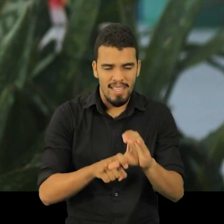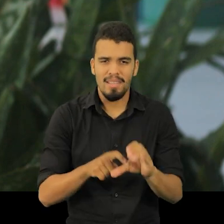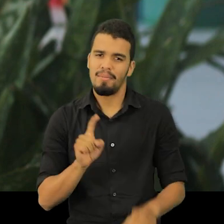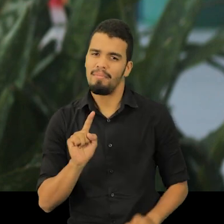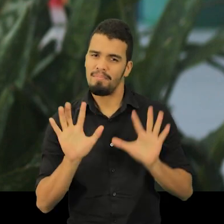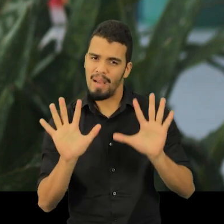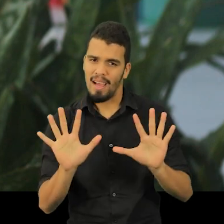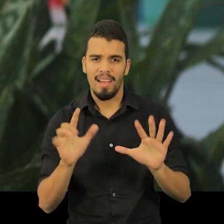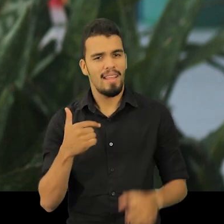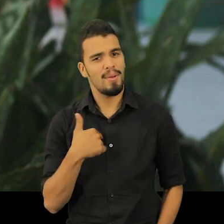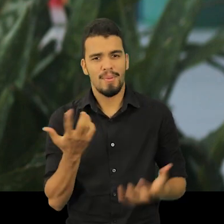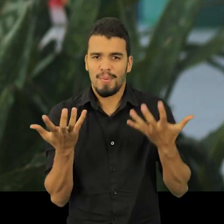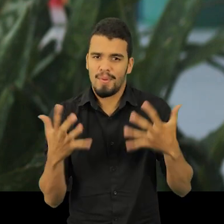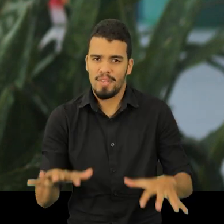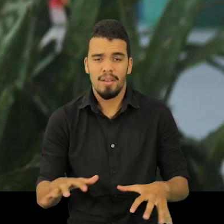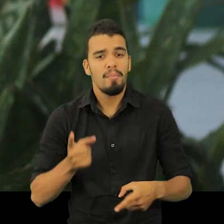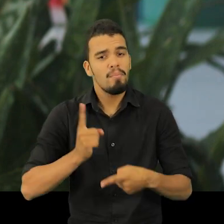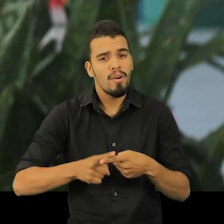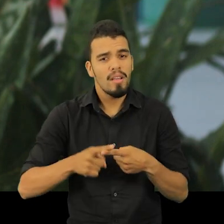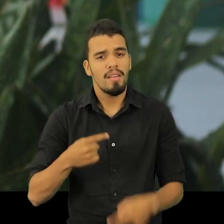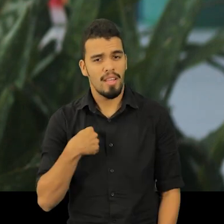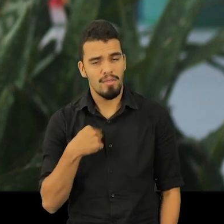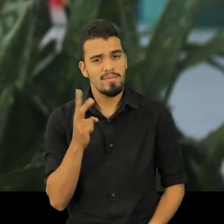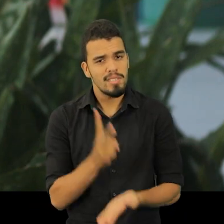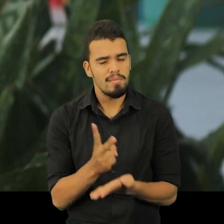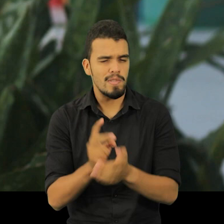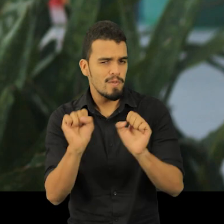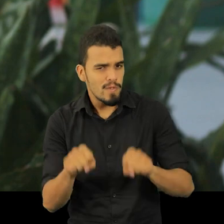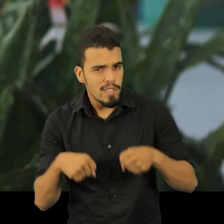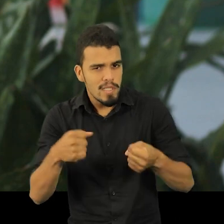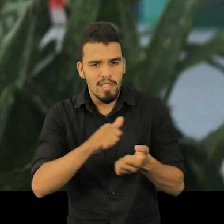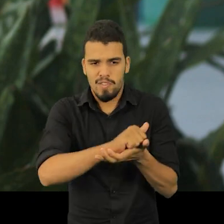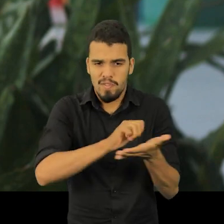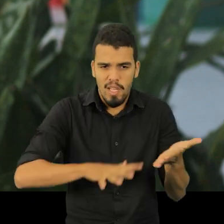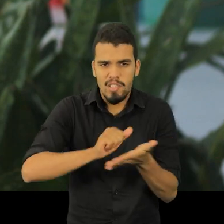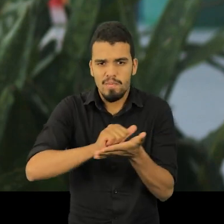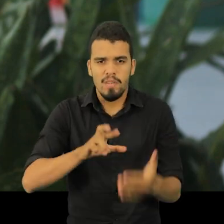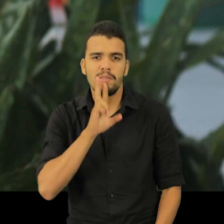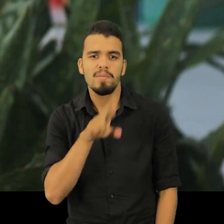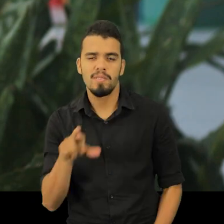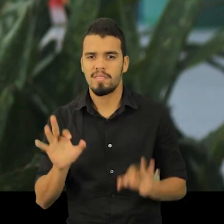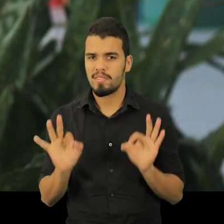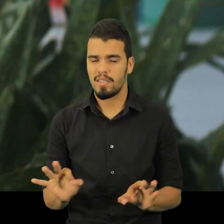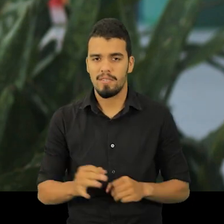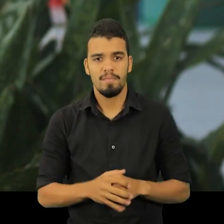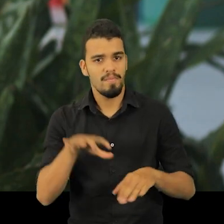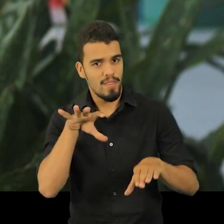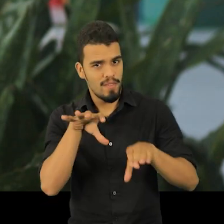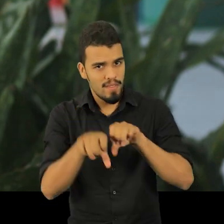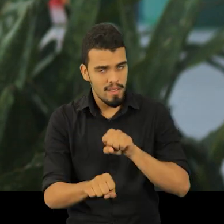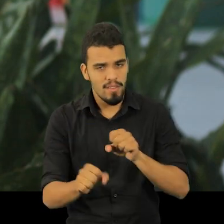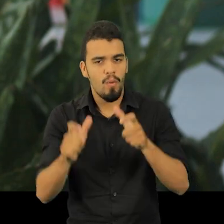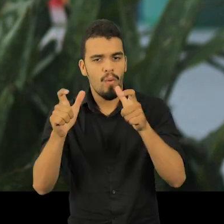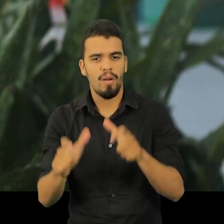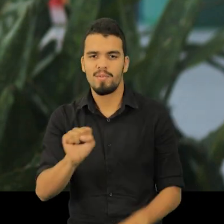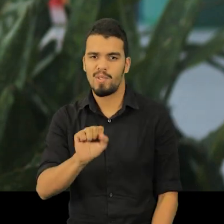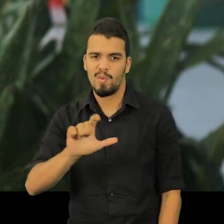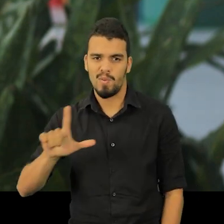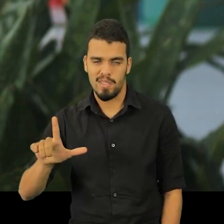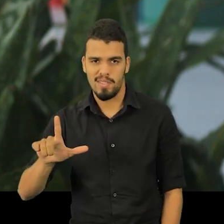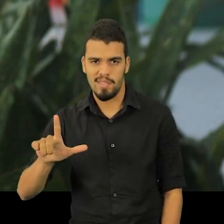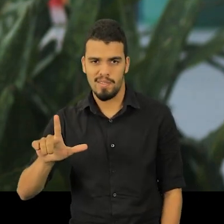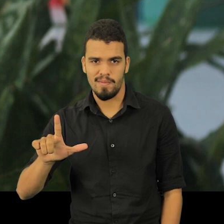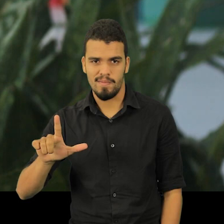ficado com os alunos que tinham pendências. Porque eu sempre, primeiro, por fazer minhas atividades em dia. A colação de grau foi em São Luís, em dois momentos diferentes.